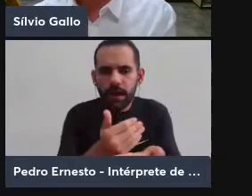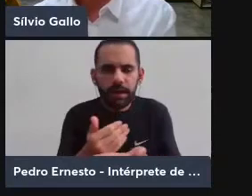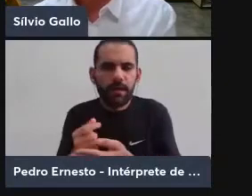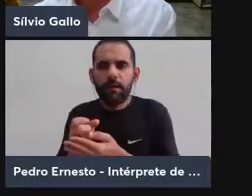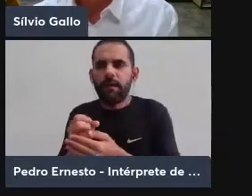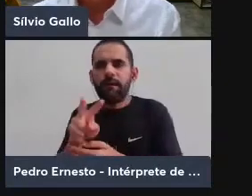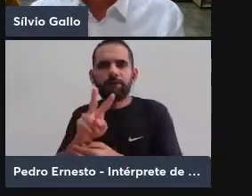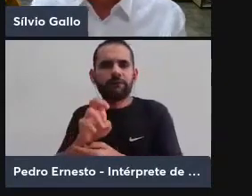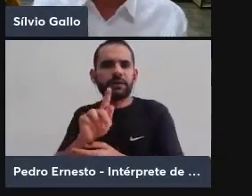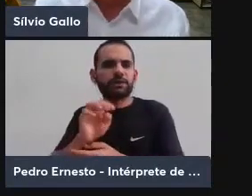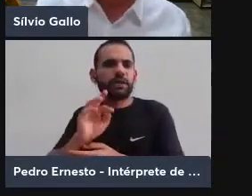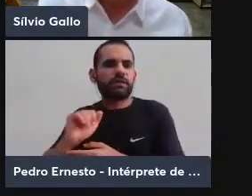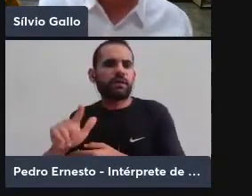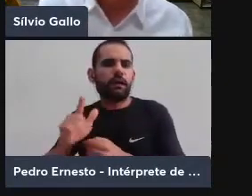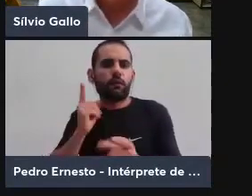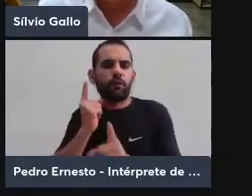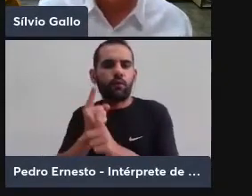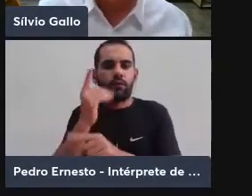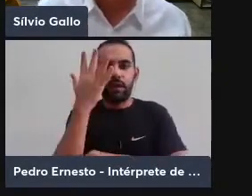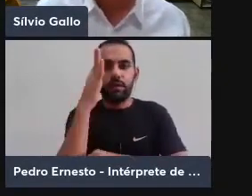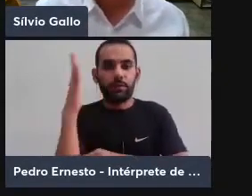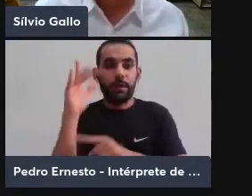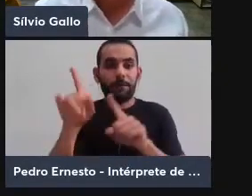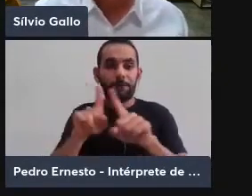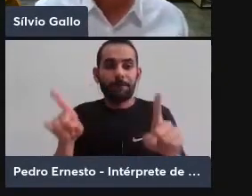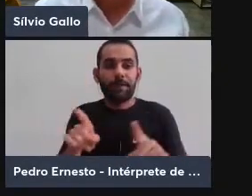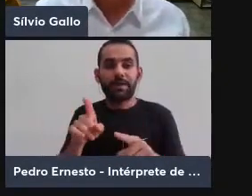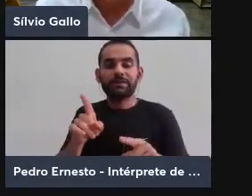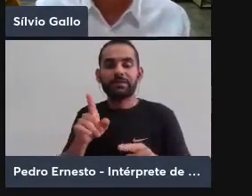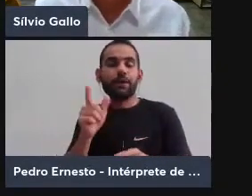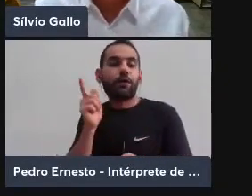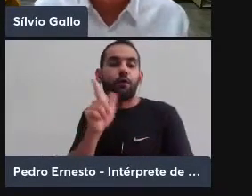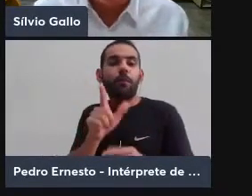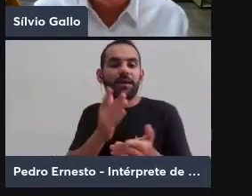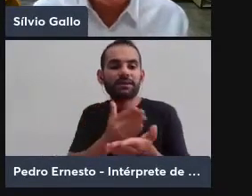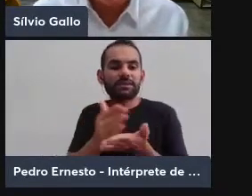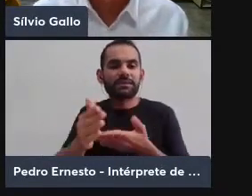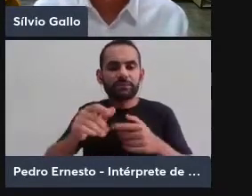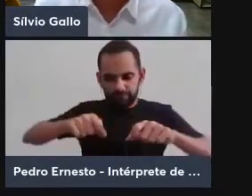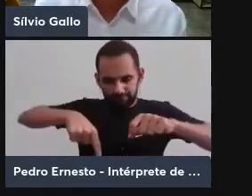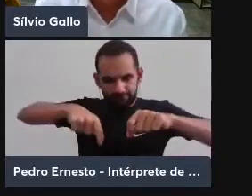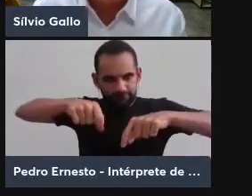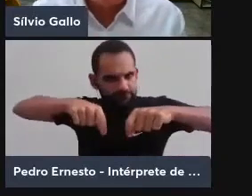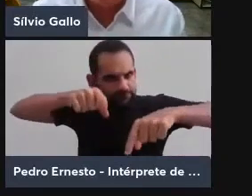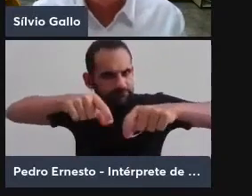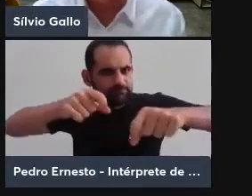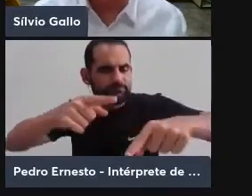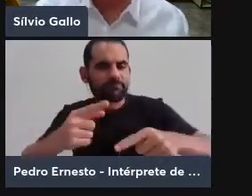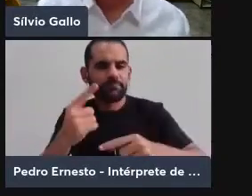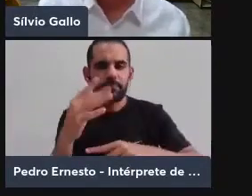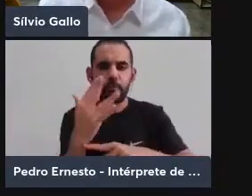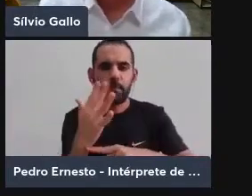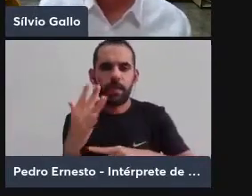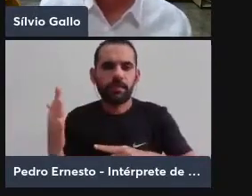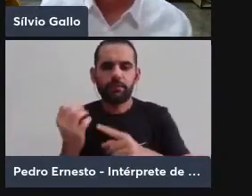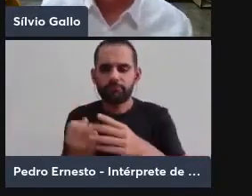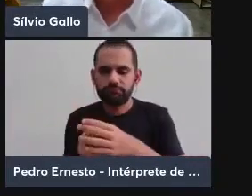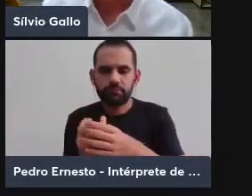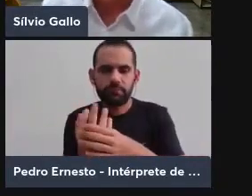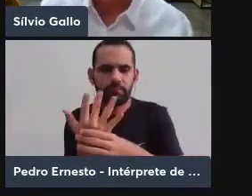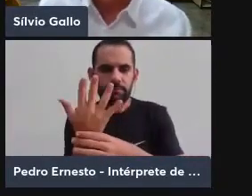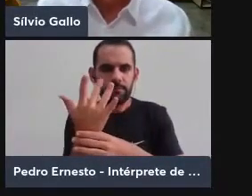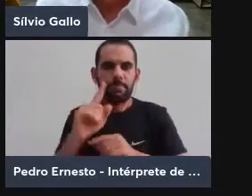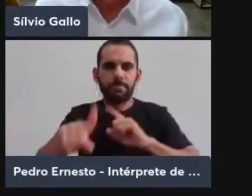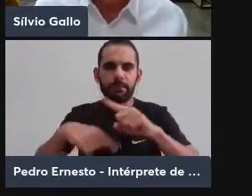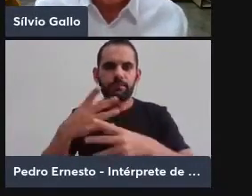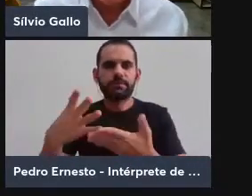encontram na natureza, mas elas começam a praticar a agricultura, elas começam a plantar aquilo que elas vão colher depois.